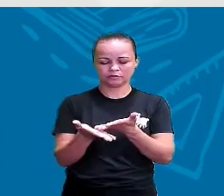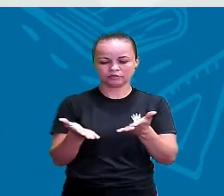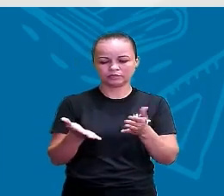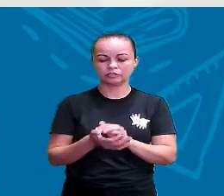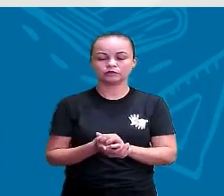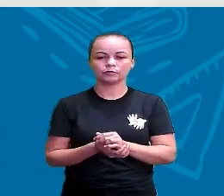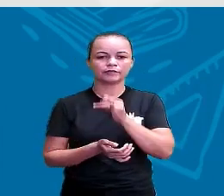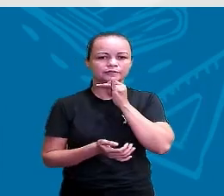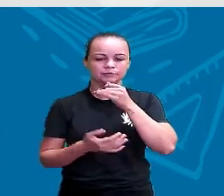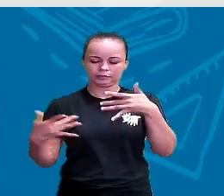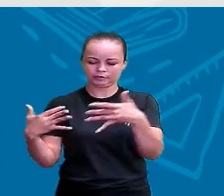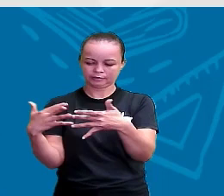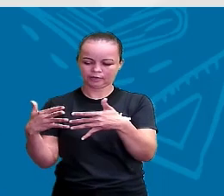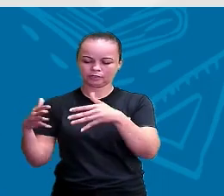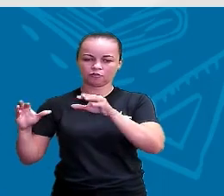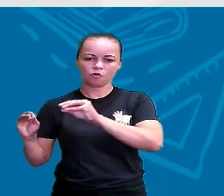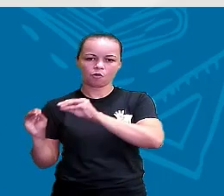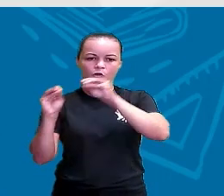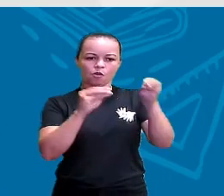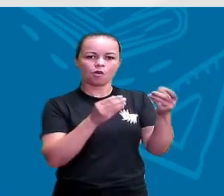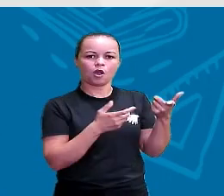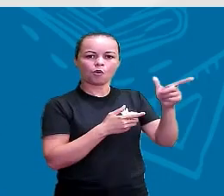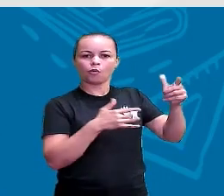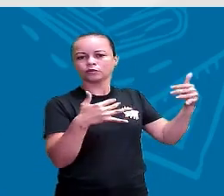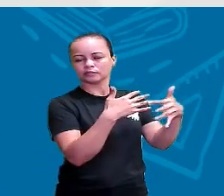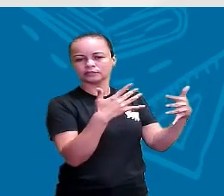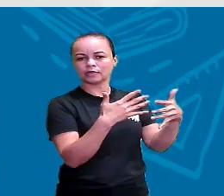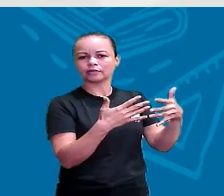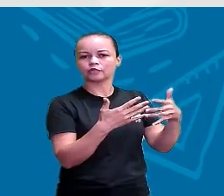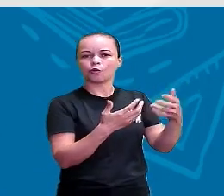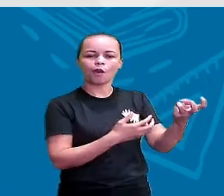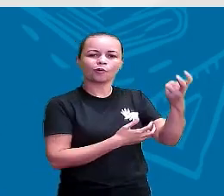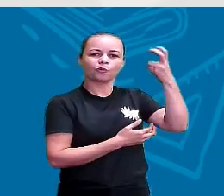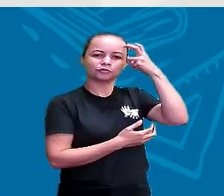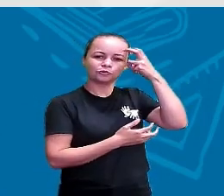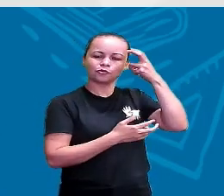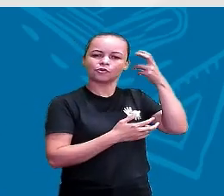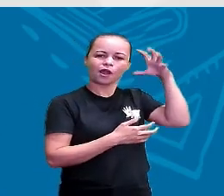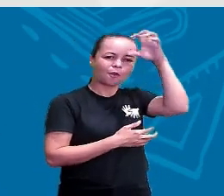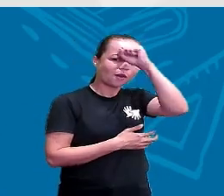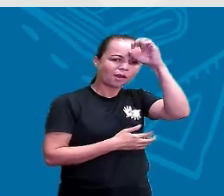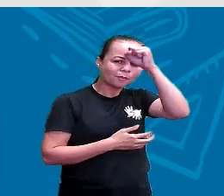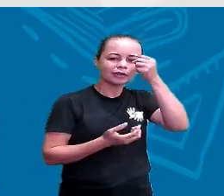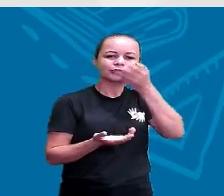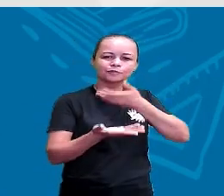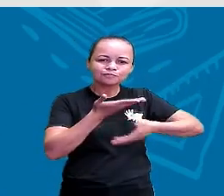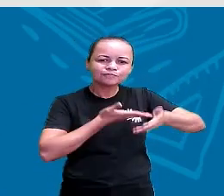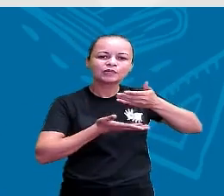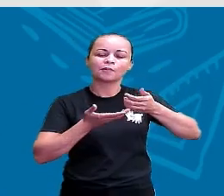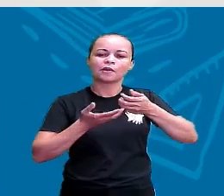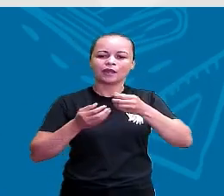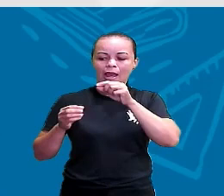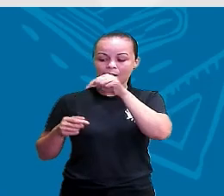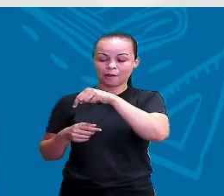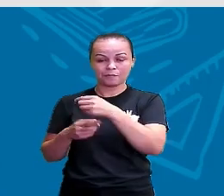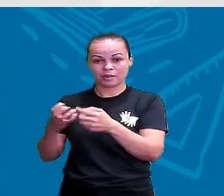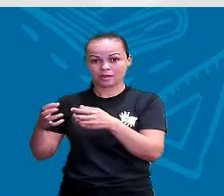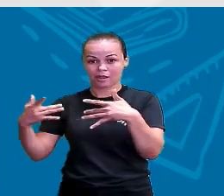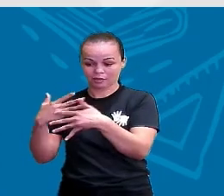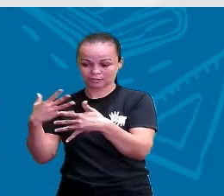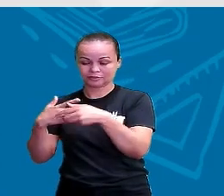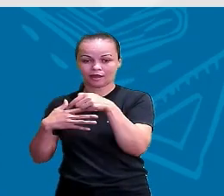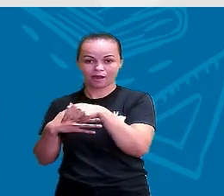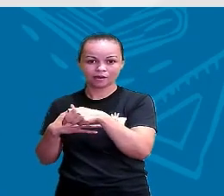morar em outra, eu aprendo uma nova cultura, uma nova forma de viver, assim como também levo para aquele povo que eu estou me inserindo, a minha